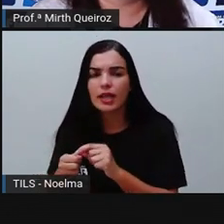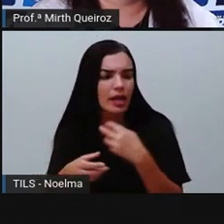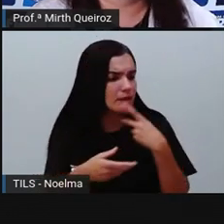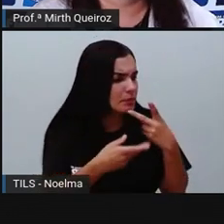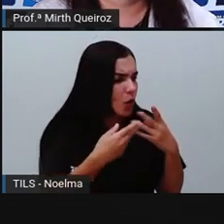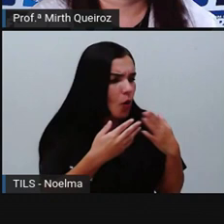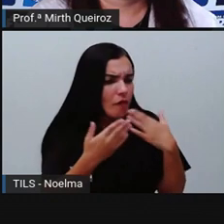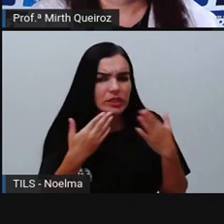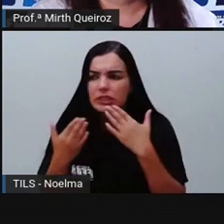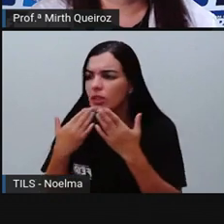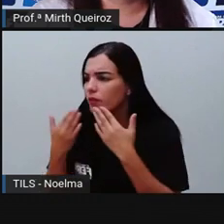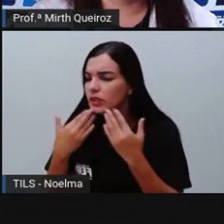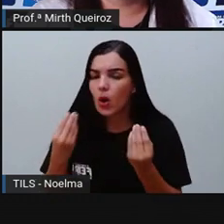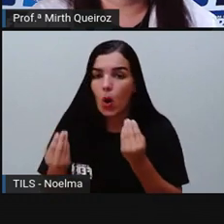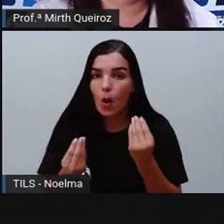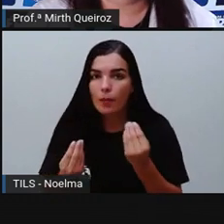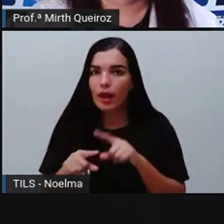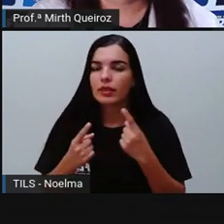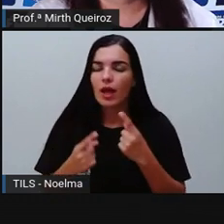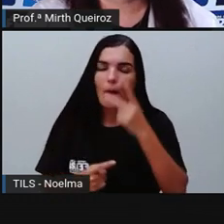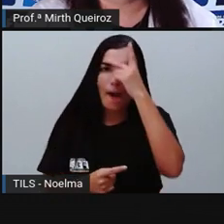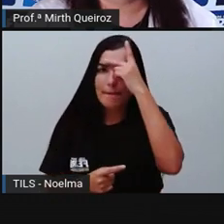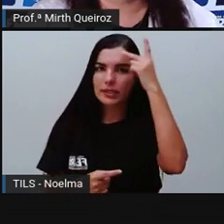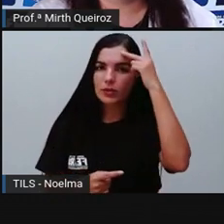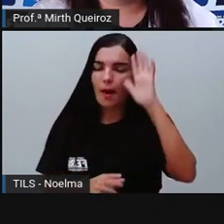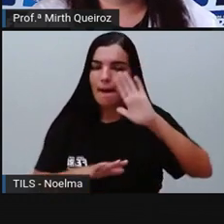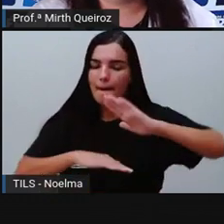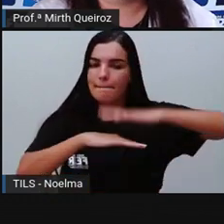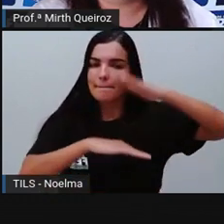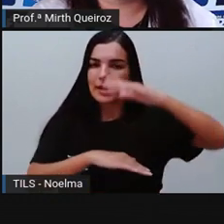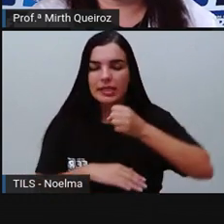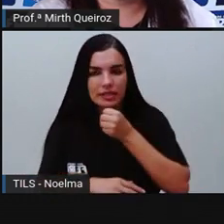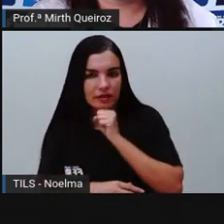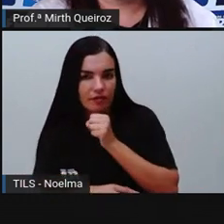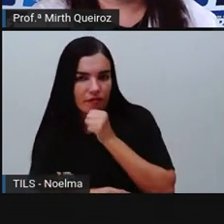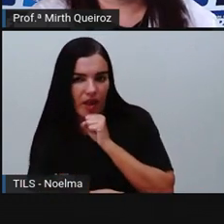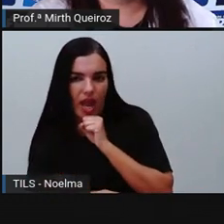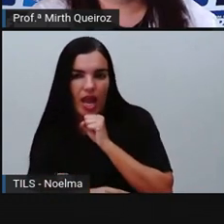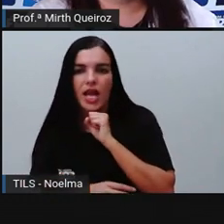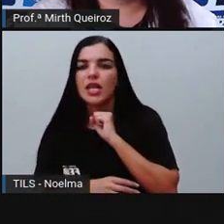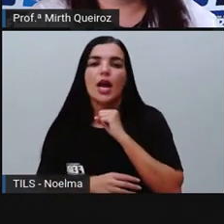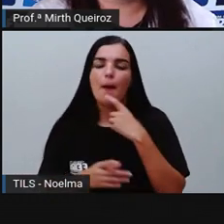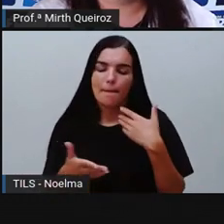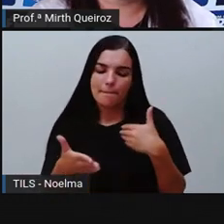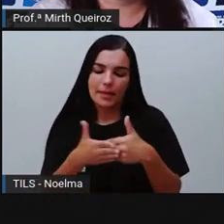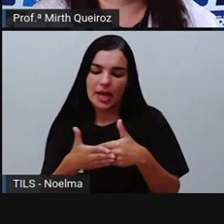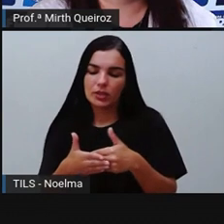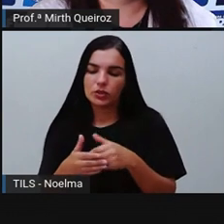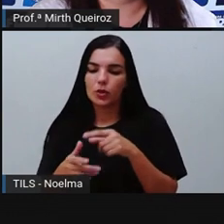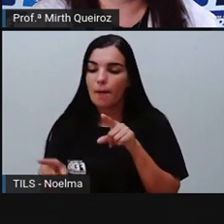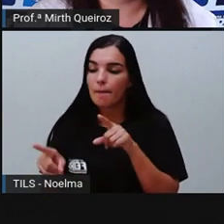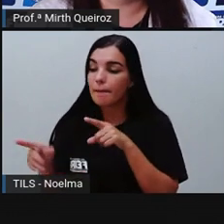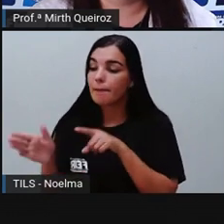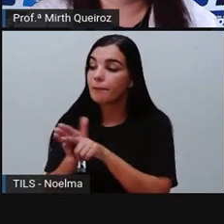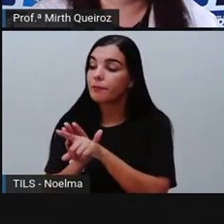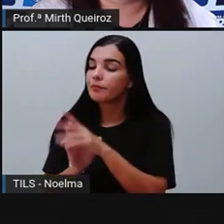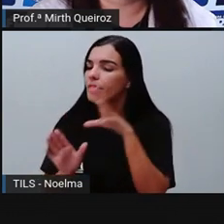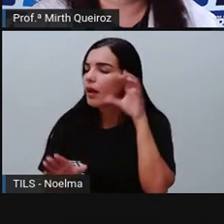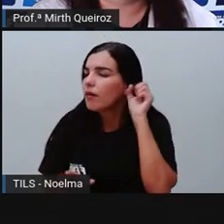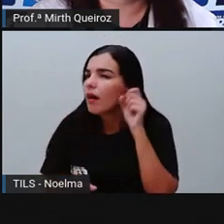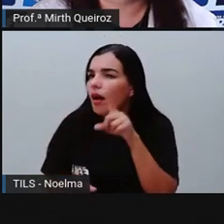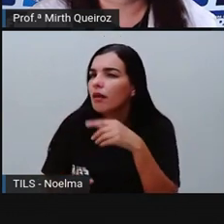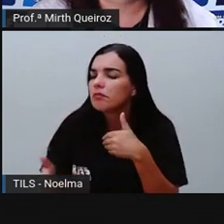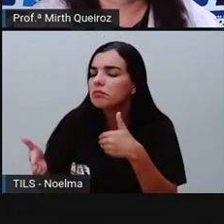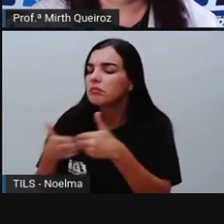entre eles. Um ancião que estava próximo ao local ao escutar a conversa se aproximou dos